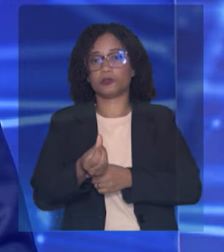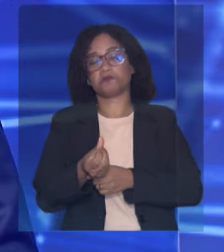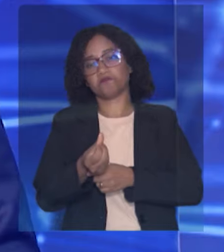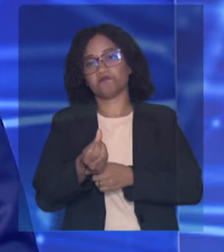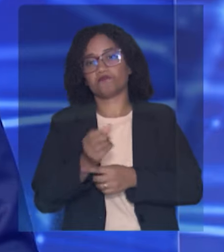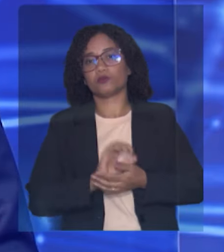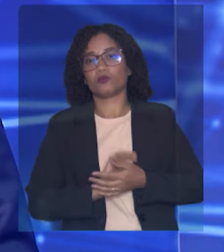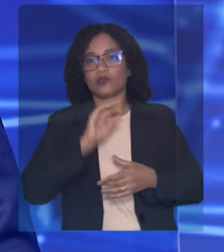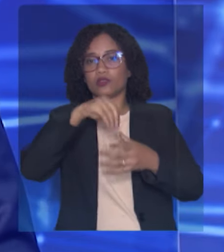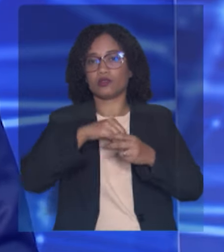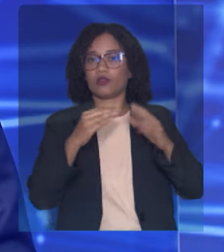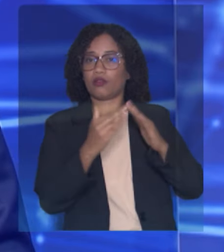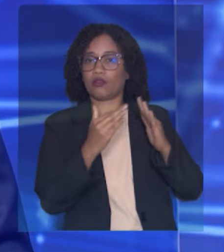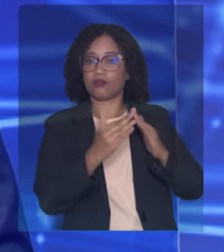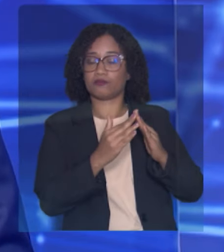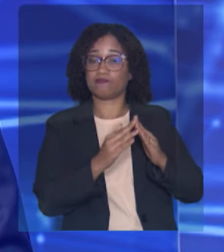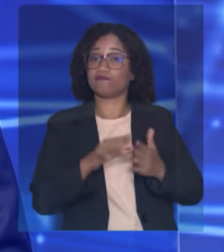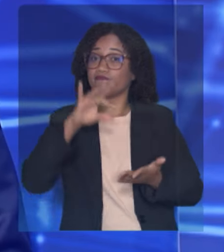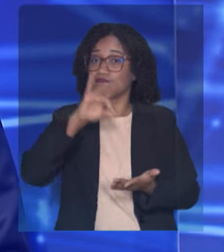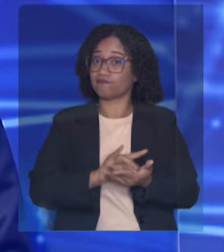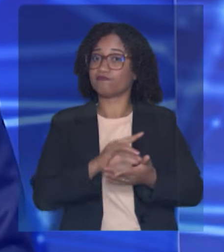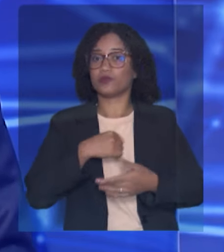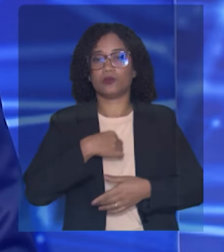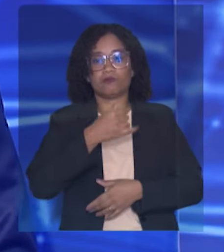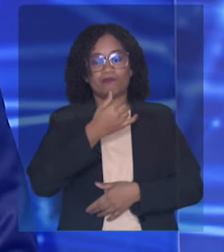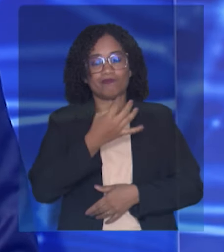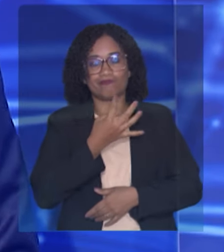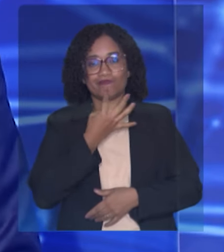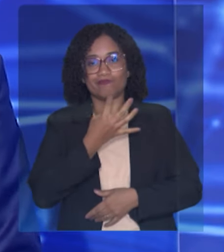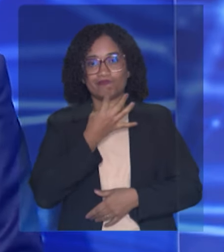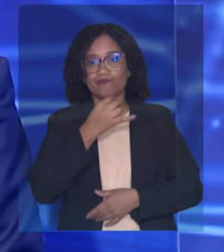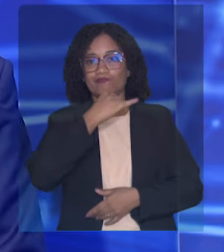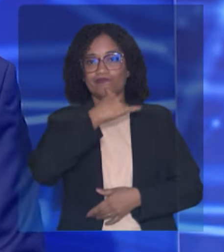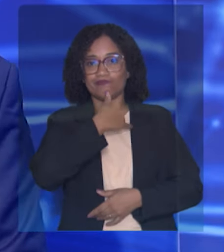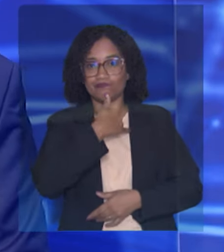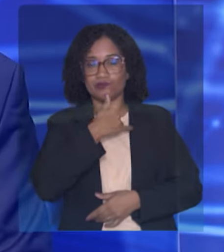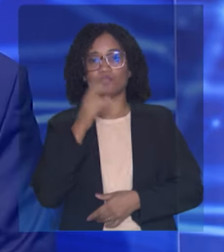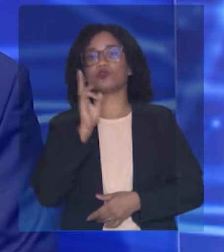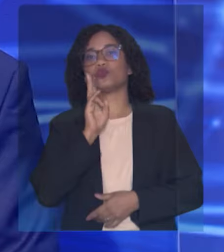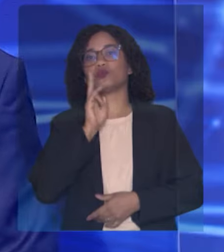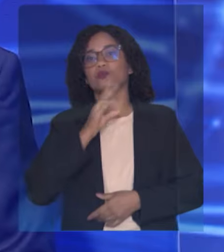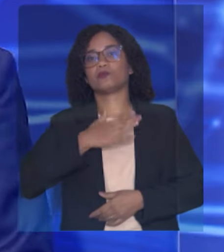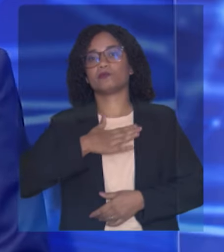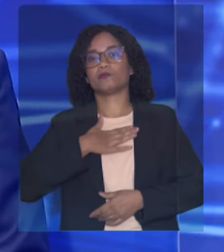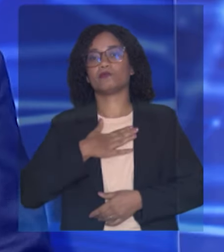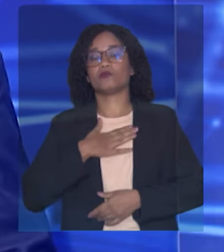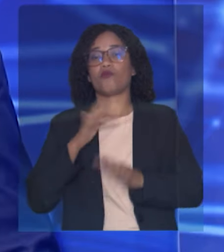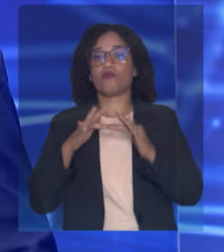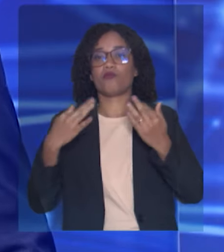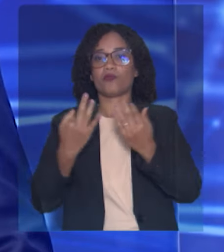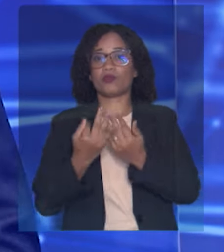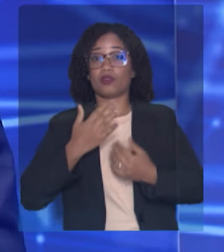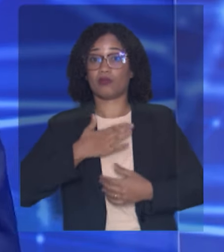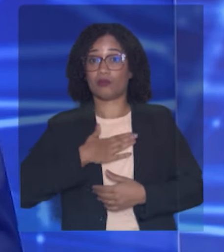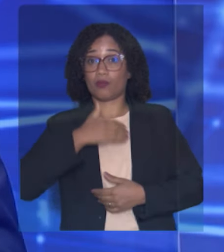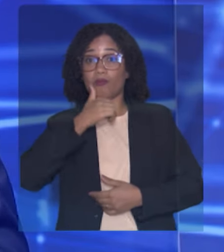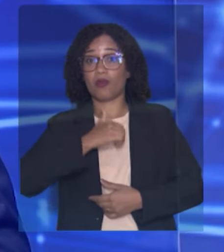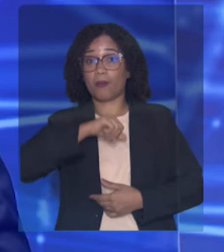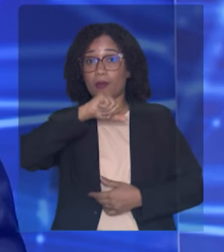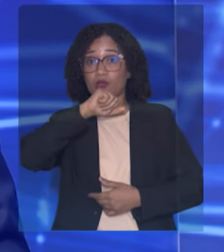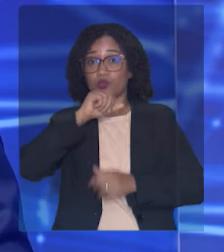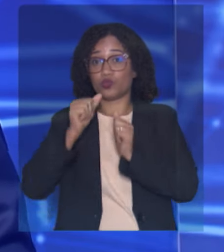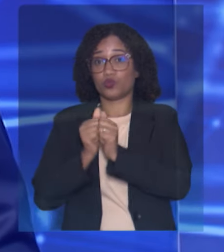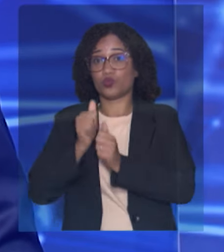bem, infelizmente, na história da minha família. Minha mãe viveu na rua com sua mãe e seus irmãos pequenos, antes dela vir